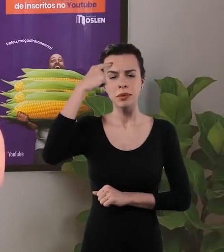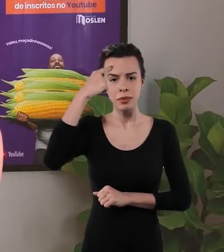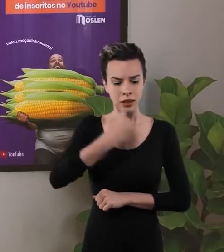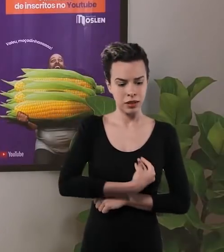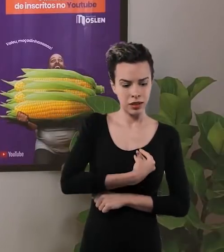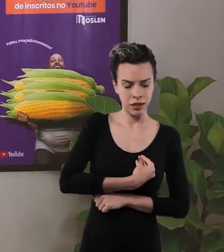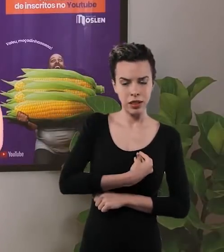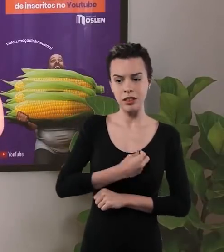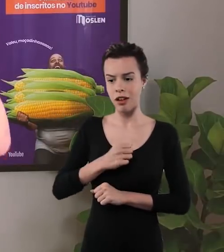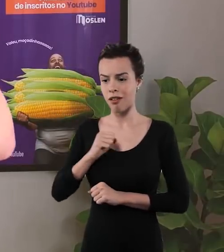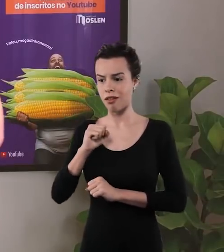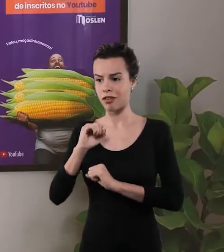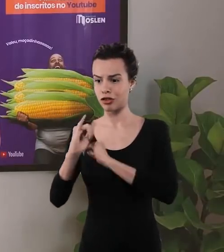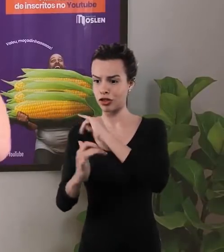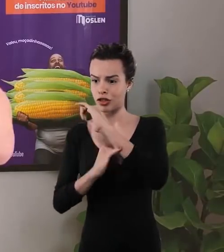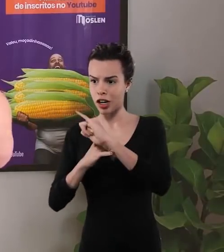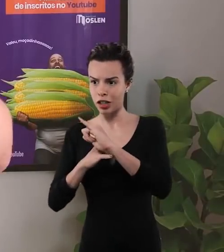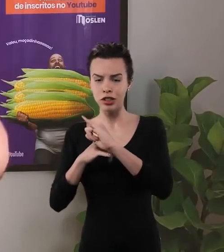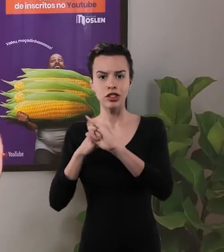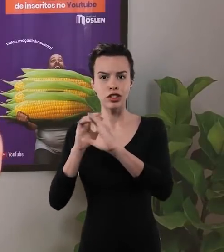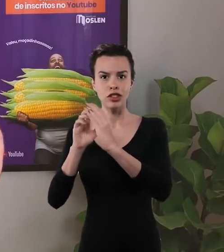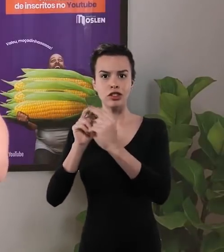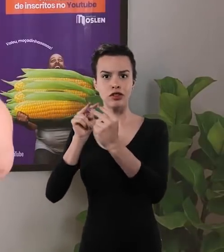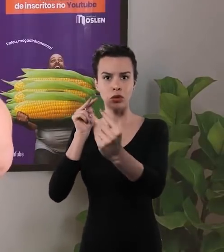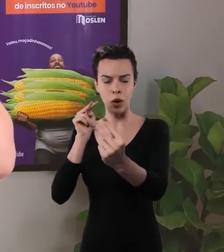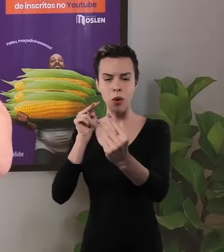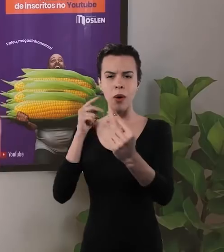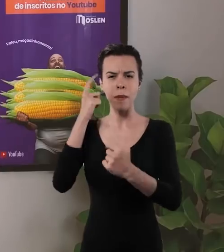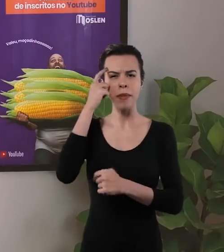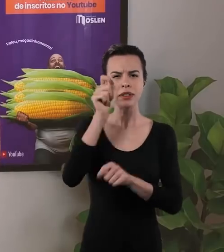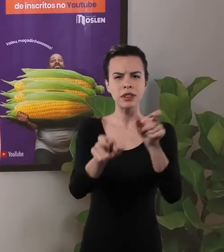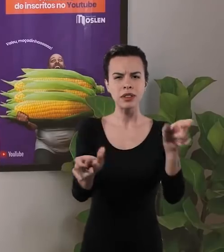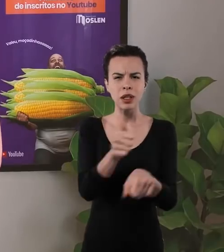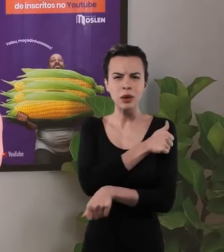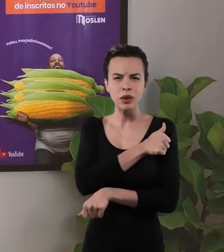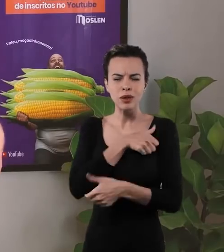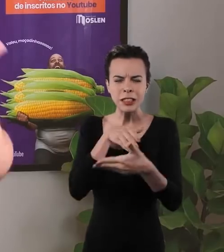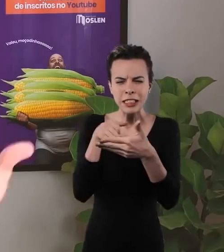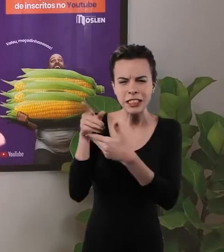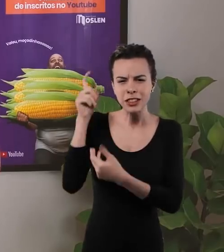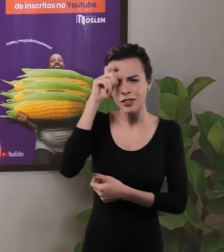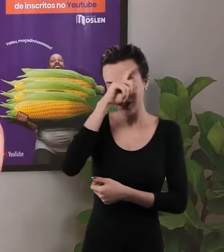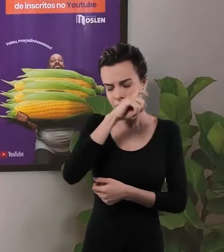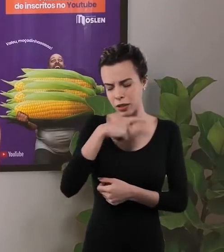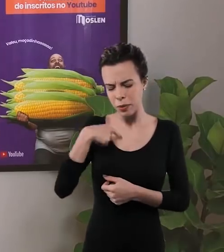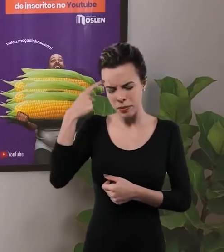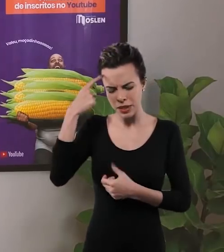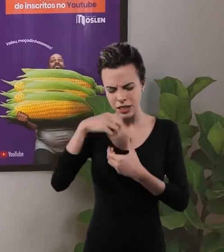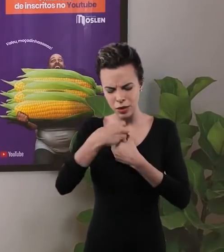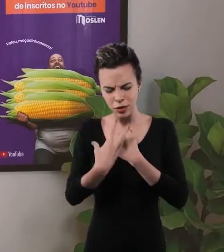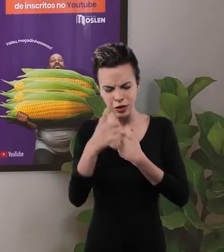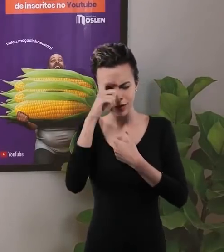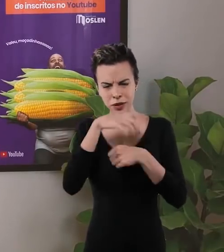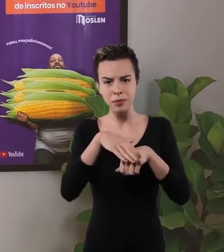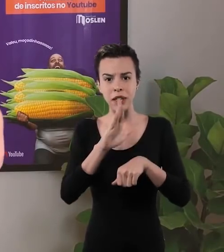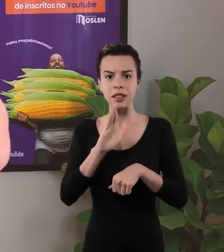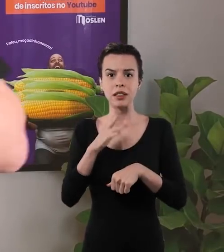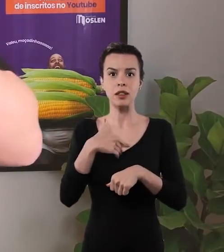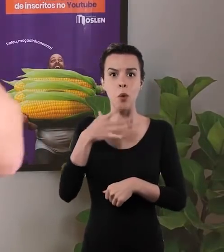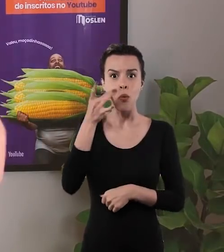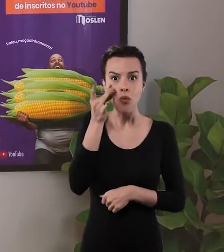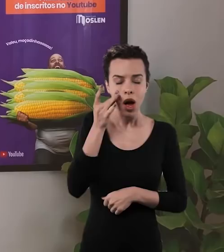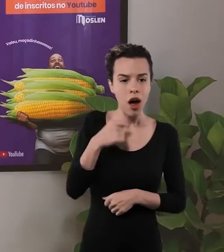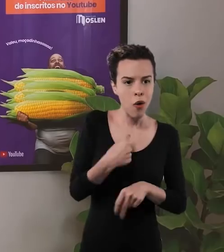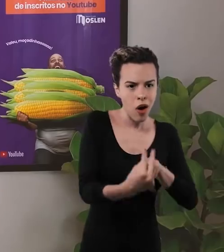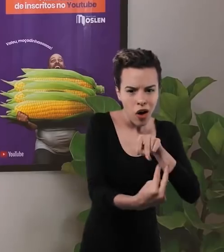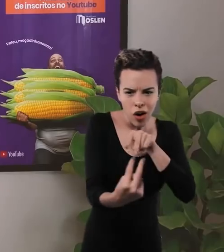fazer pensando na transição do presencial para o meio digital foi pensando no aluno que tem dificuldade, nos conteúdos mais difíceis para o aluno. Então, quando